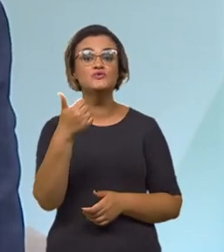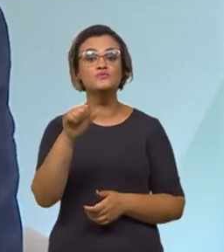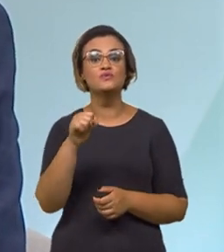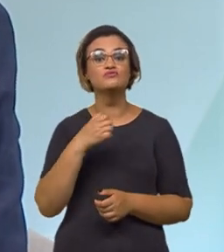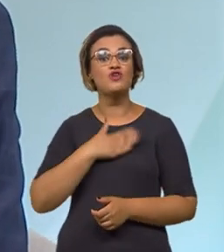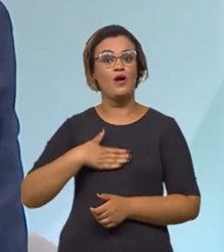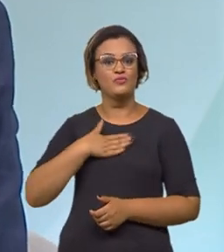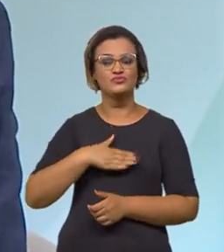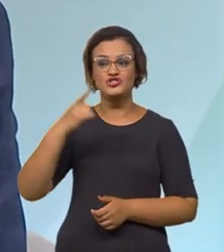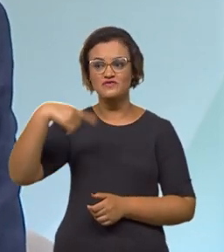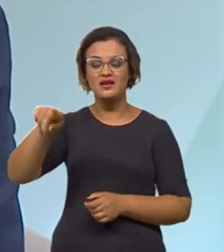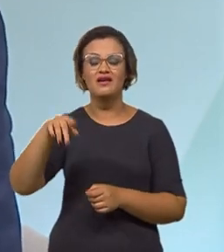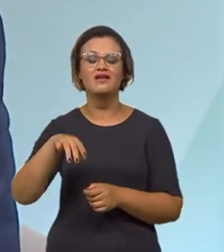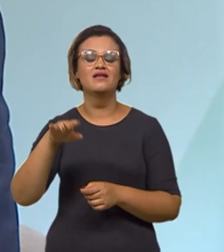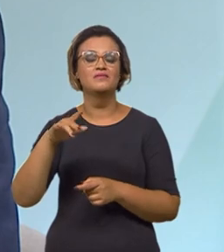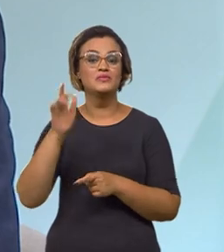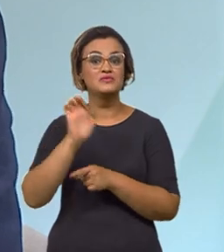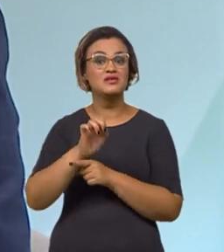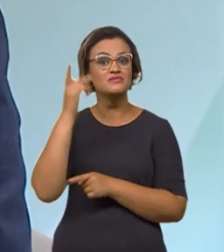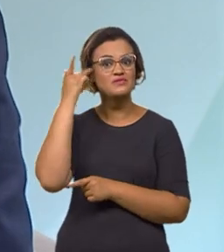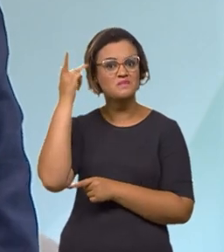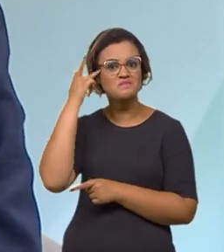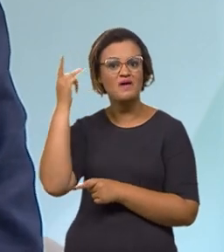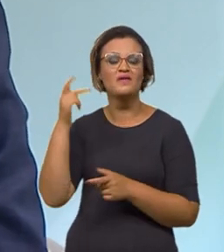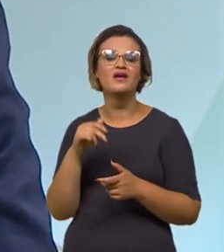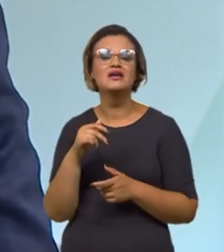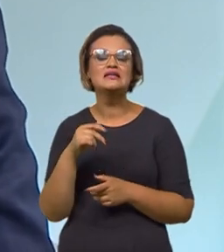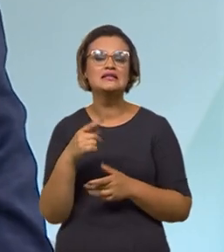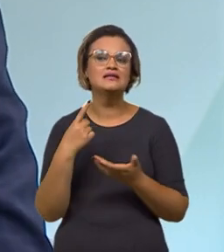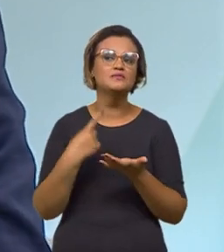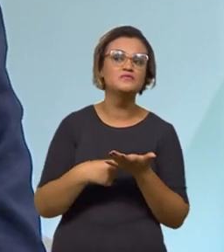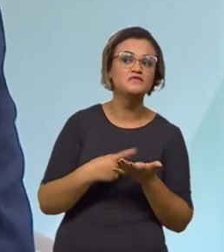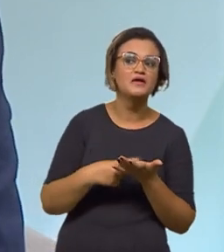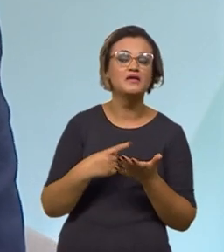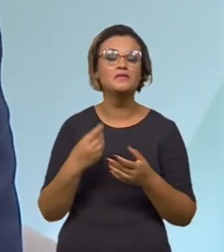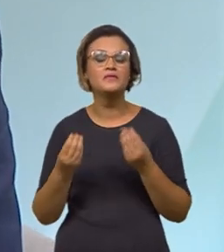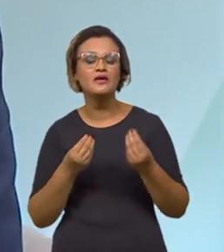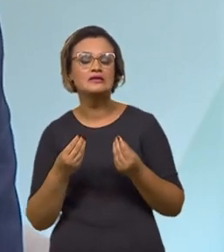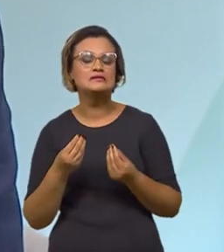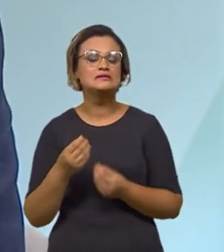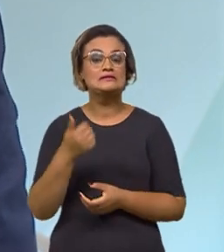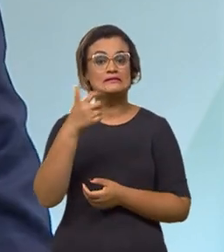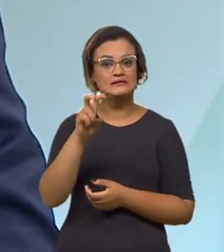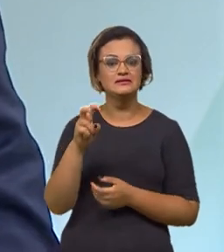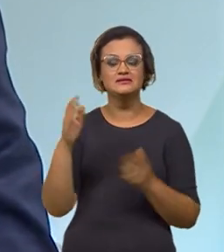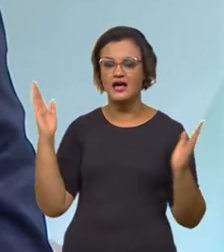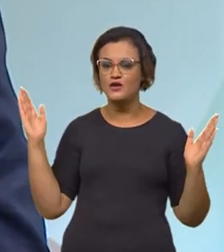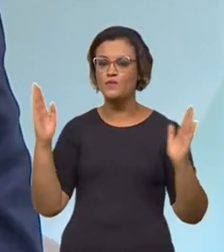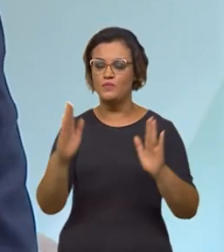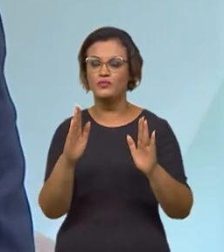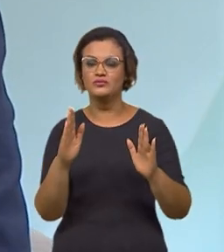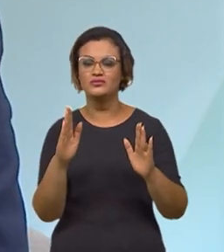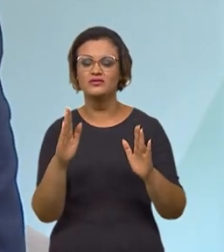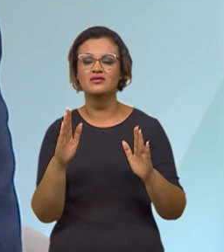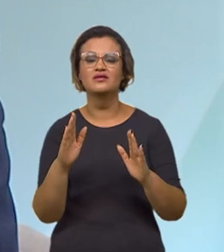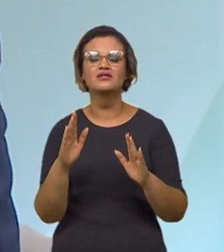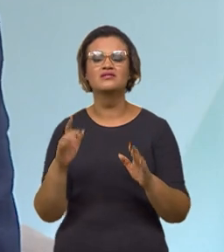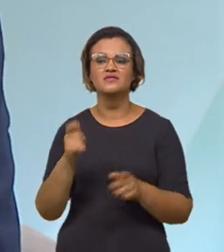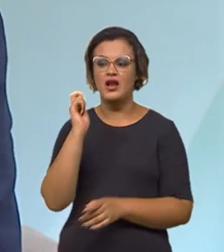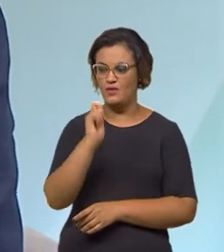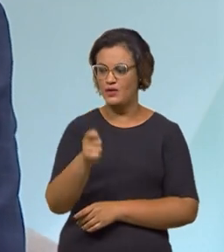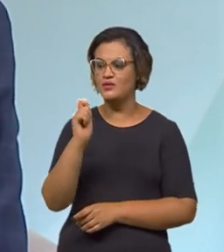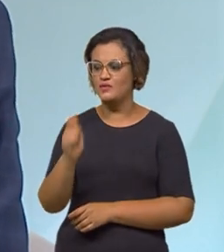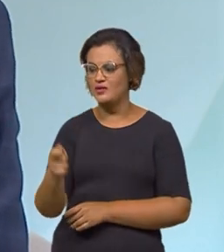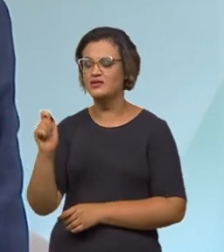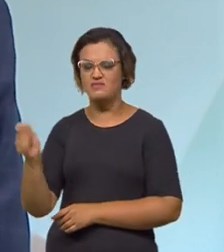nós vamos estar lá em São Paulo batendo o martelo e passando, então, os últimos aí 15 aeroportos dessas três rodadas que foram feitas no